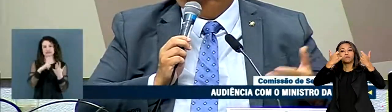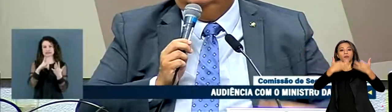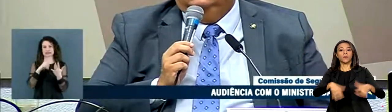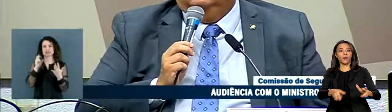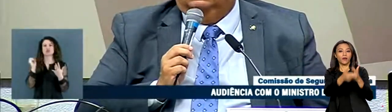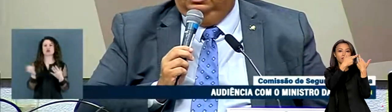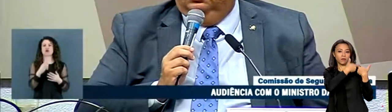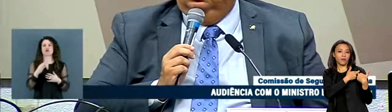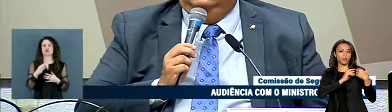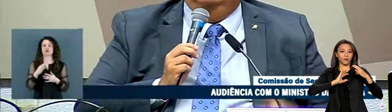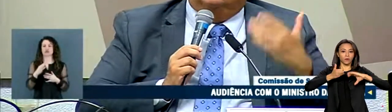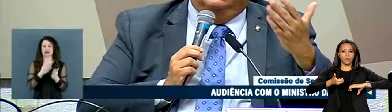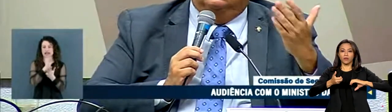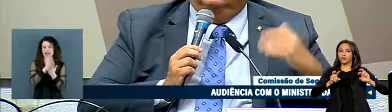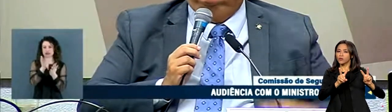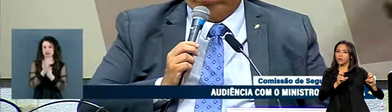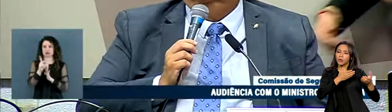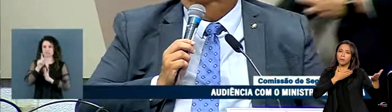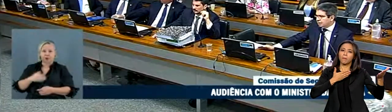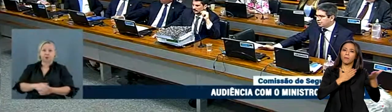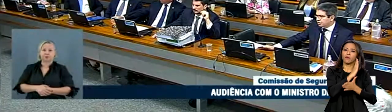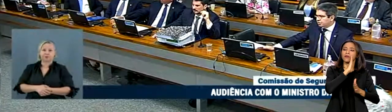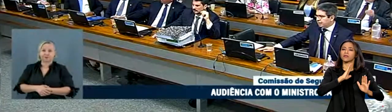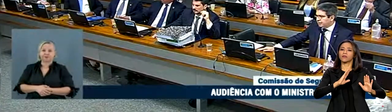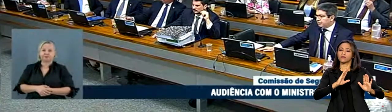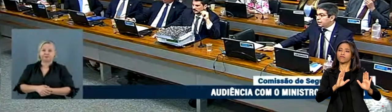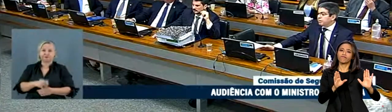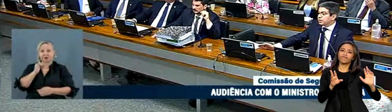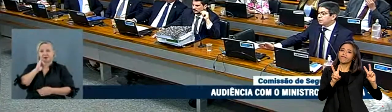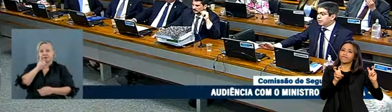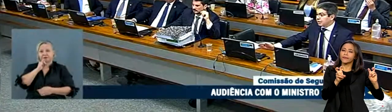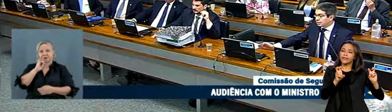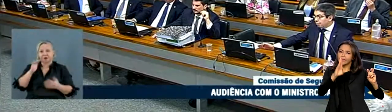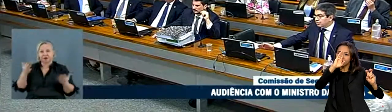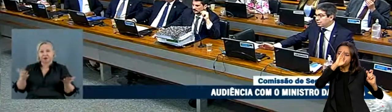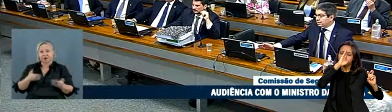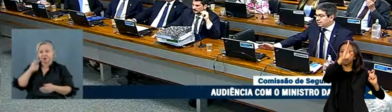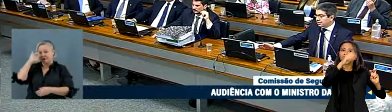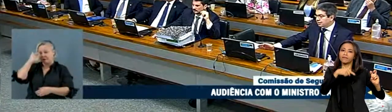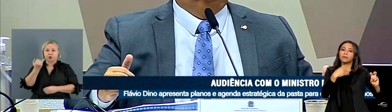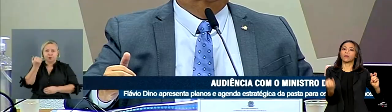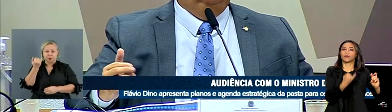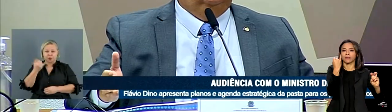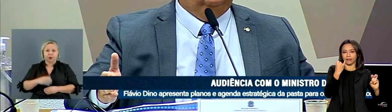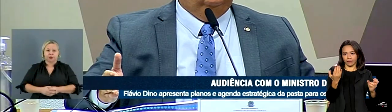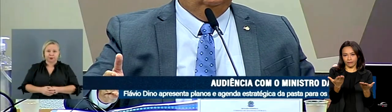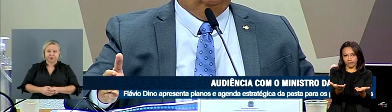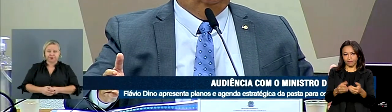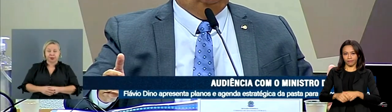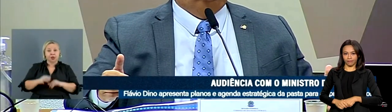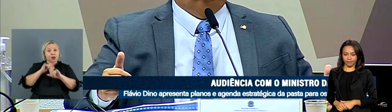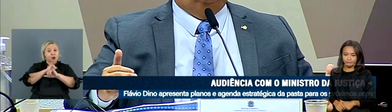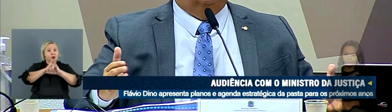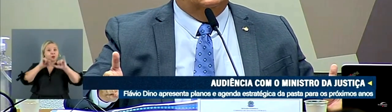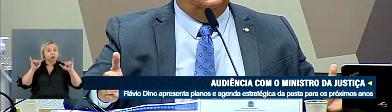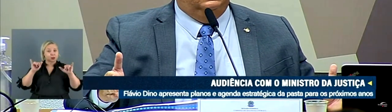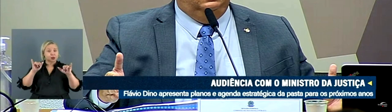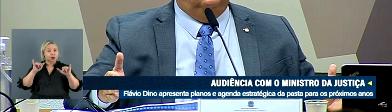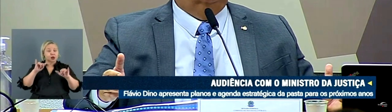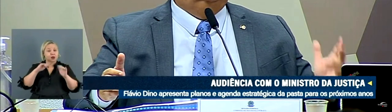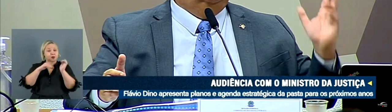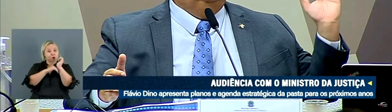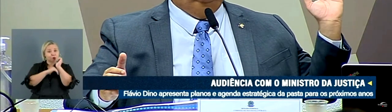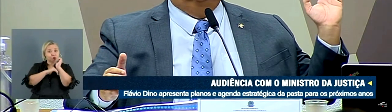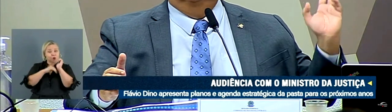Nacional na aprovação de pautas consideradas prioritárias pela pasta. Cito o Código de Processo